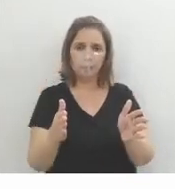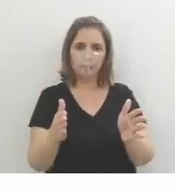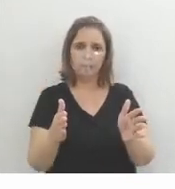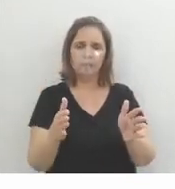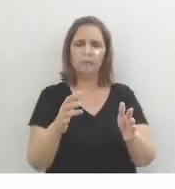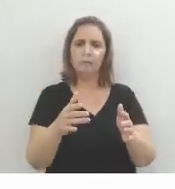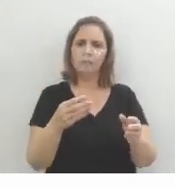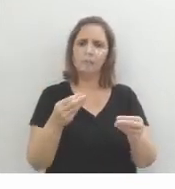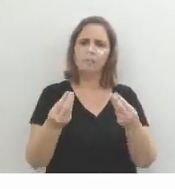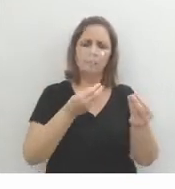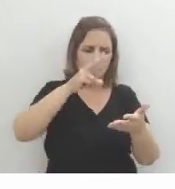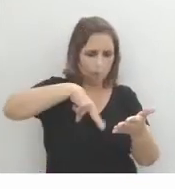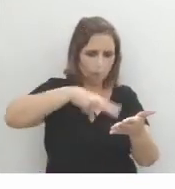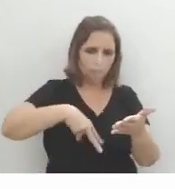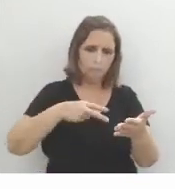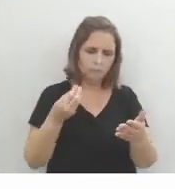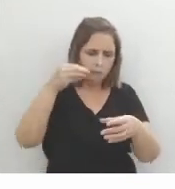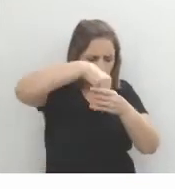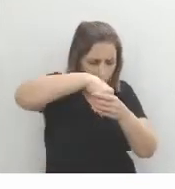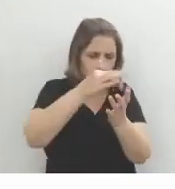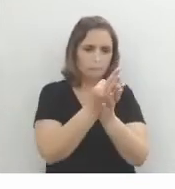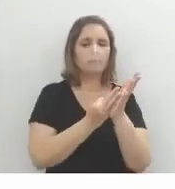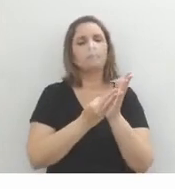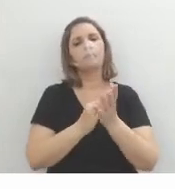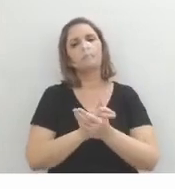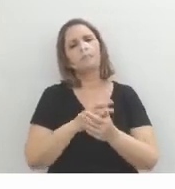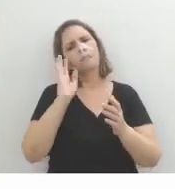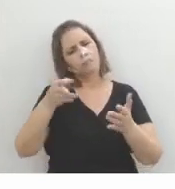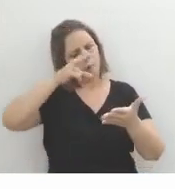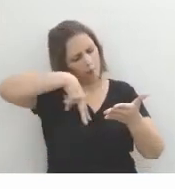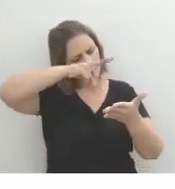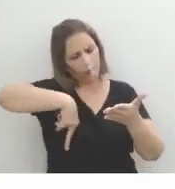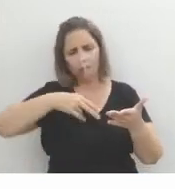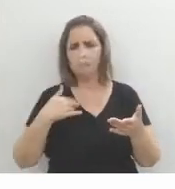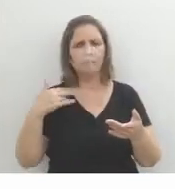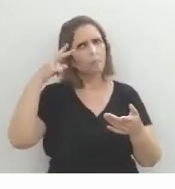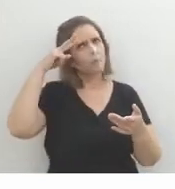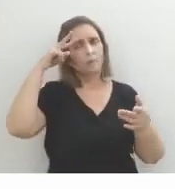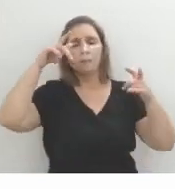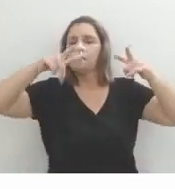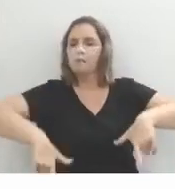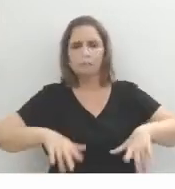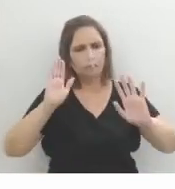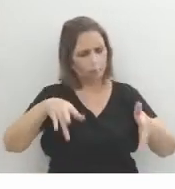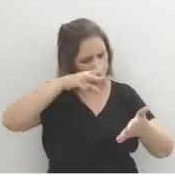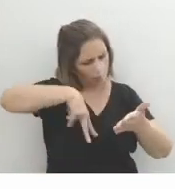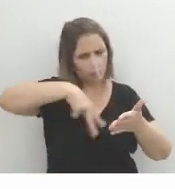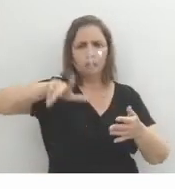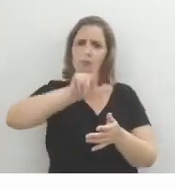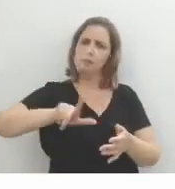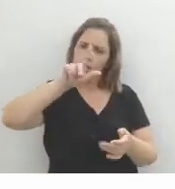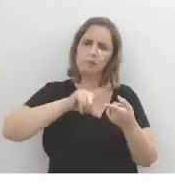né? É uma forma de jogar o leitor pra dentro do texto. Eu já li, não me pergunte onde, que eu não lembro, eu já li muito sobre literatura, sobre